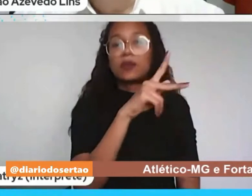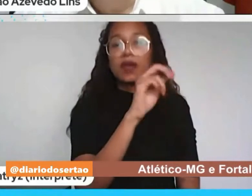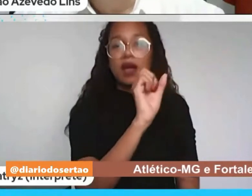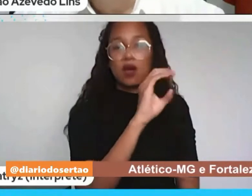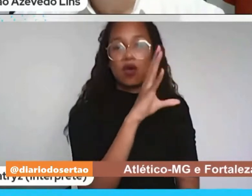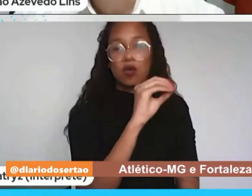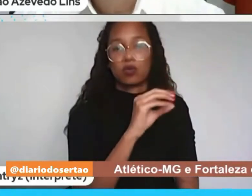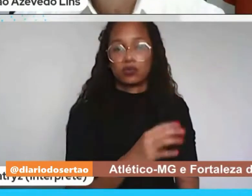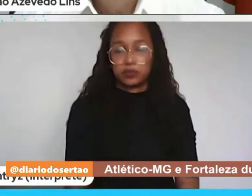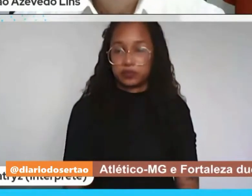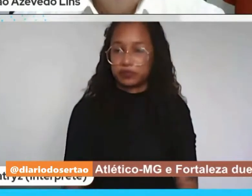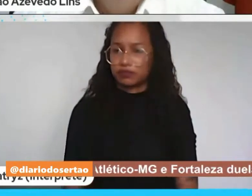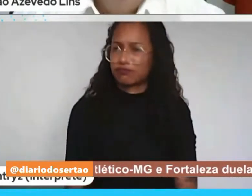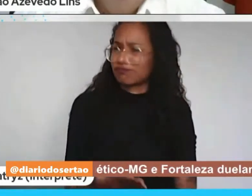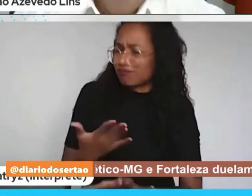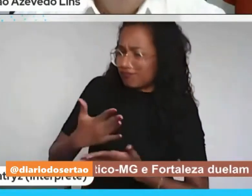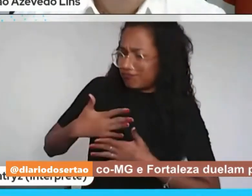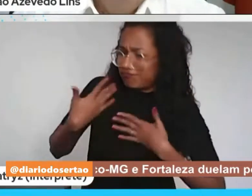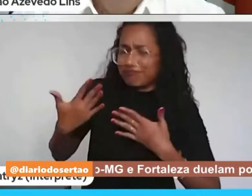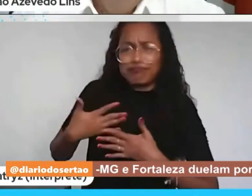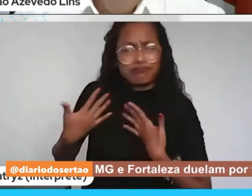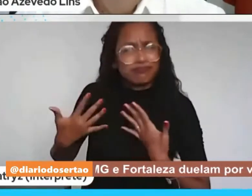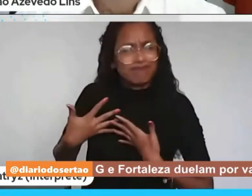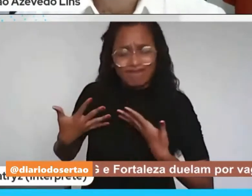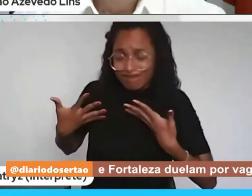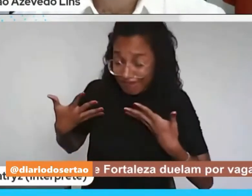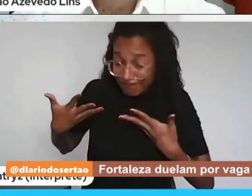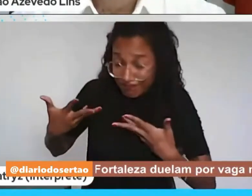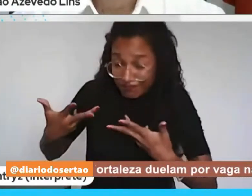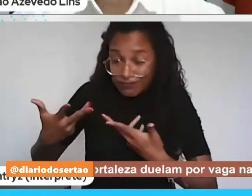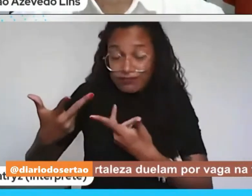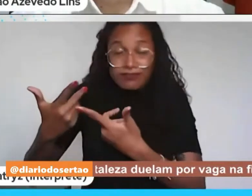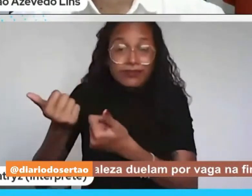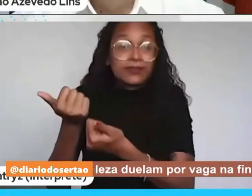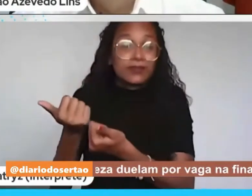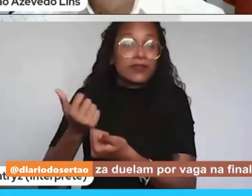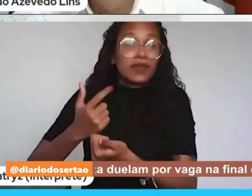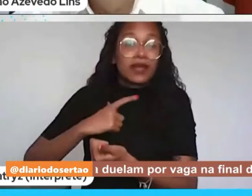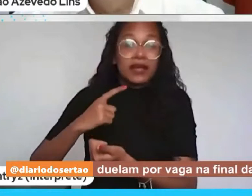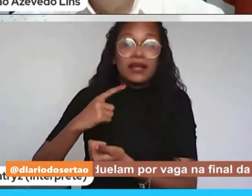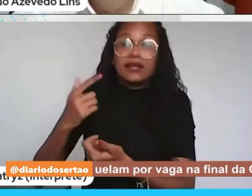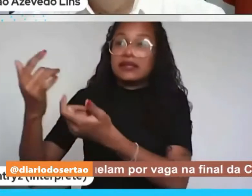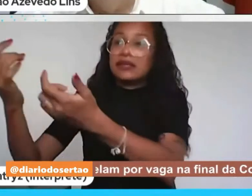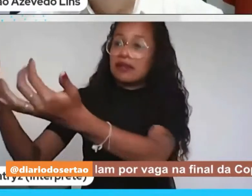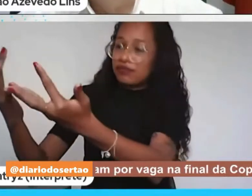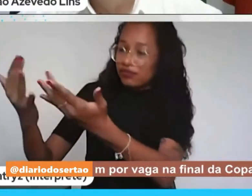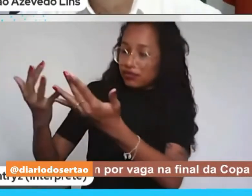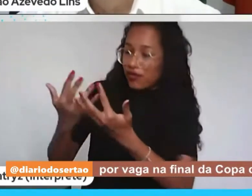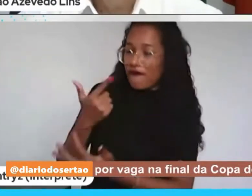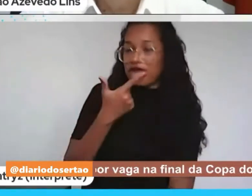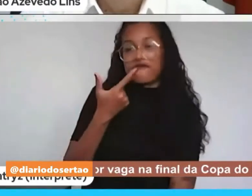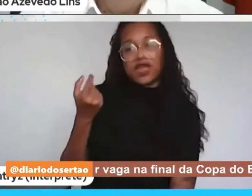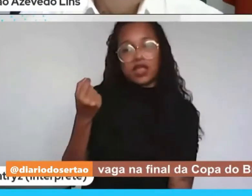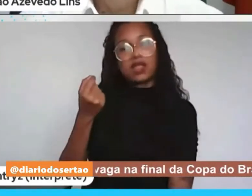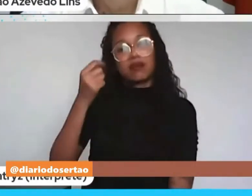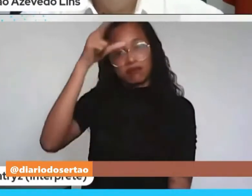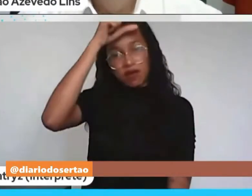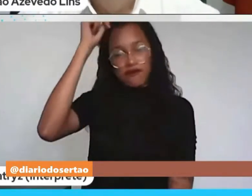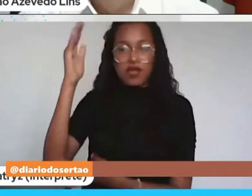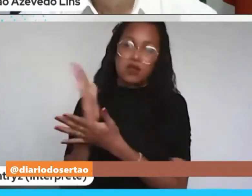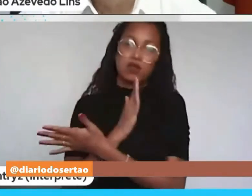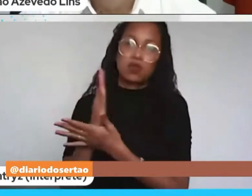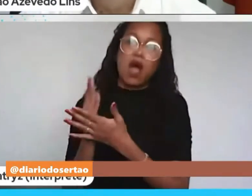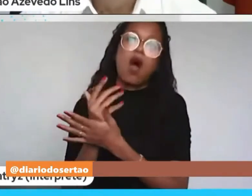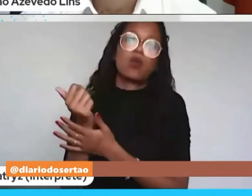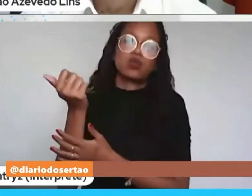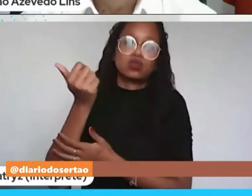O governador João Azevedo anunciou Centro de Hemodiálise para o Vale do Piancó e reforma e ampliação do Hospital